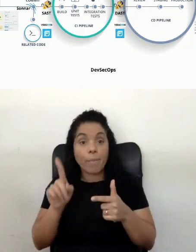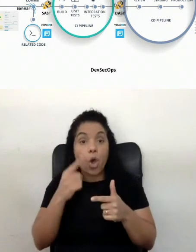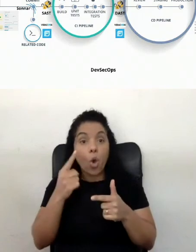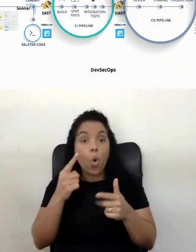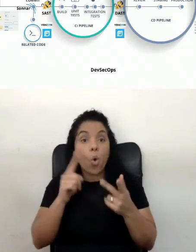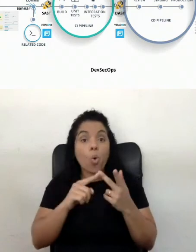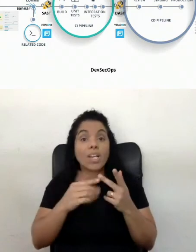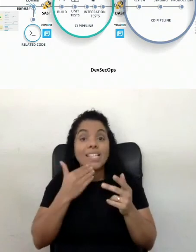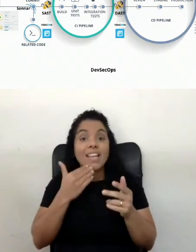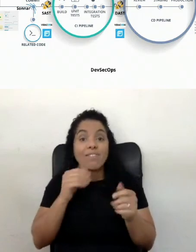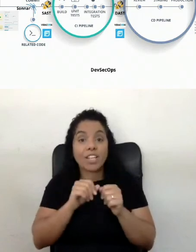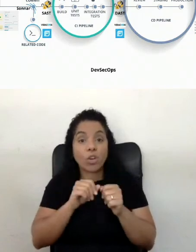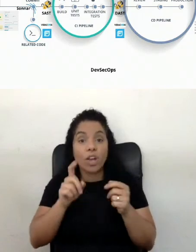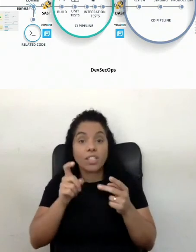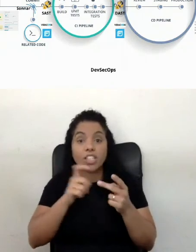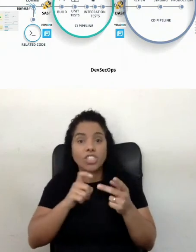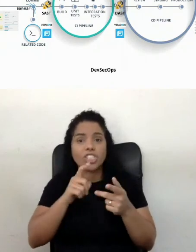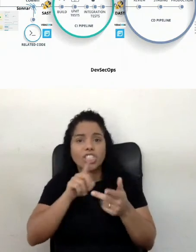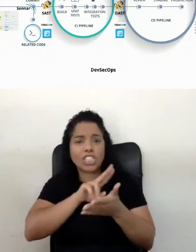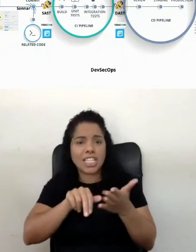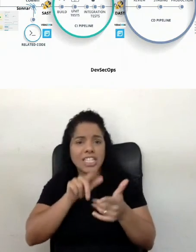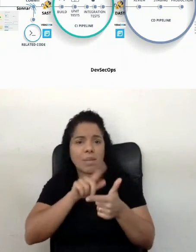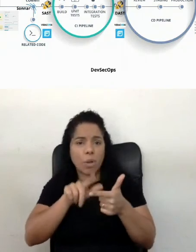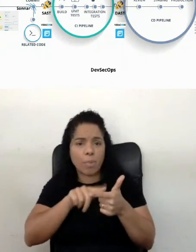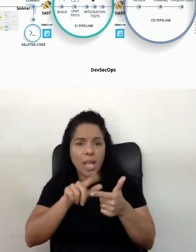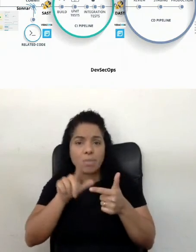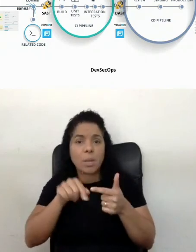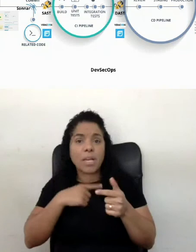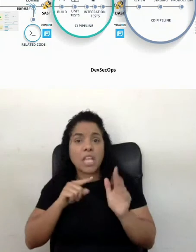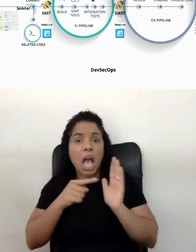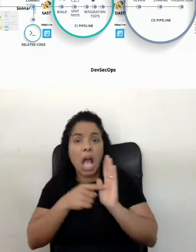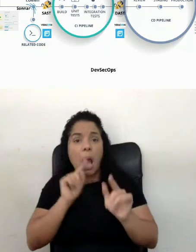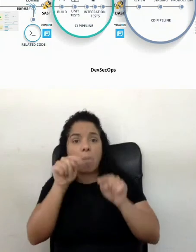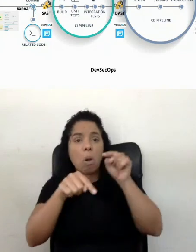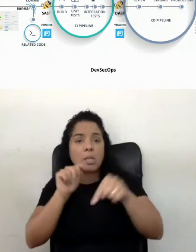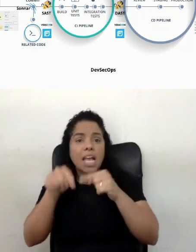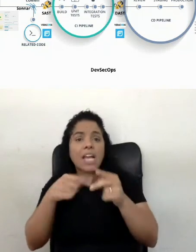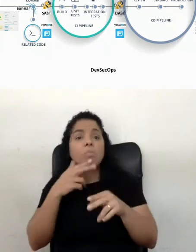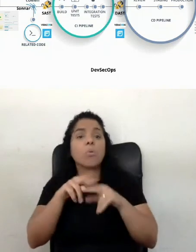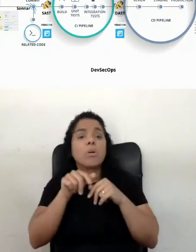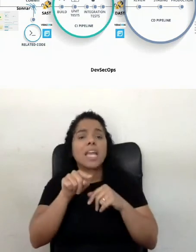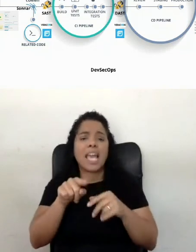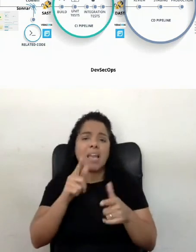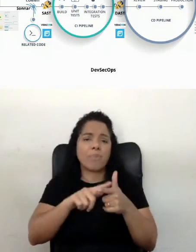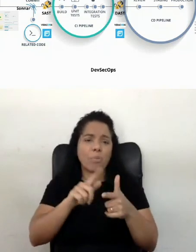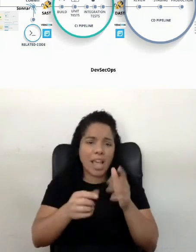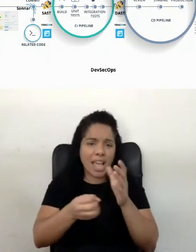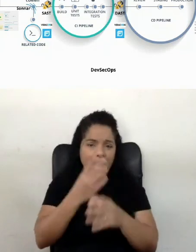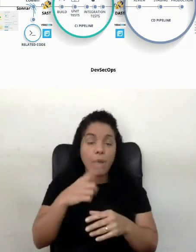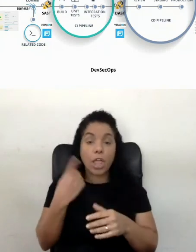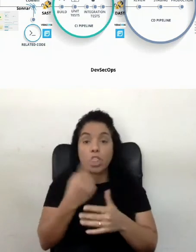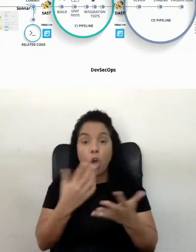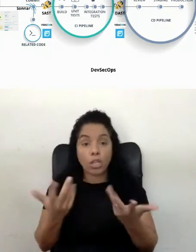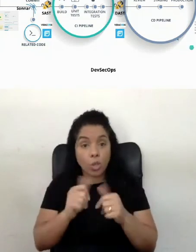faço, eu acho X problemas, mas não é só ficar apontando o dedo, entender qual que é a causa raiz desse problema, e nós como qualidade